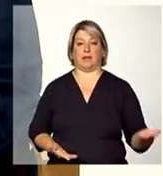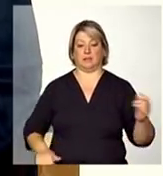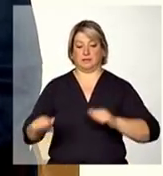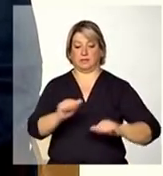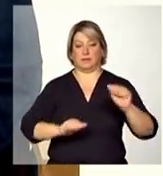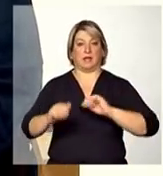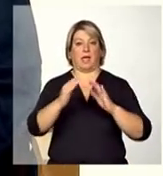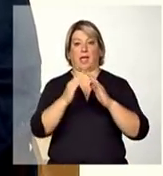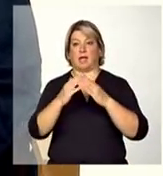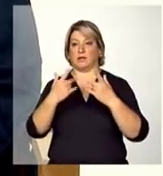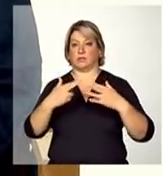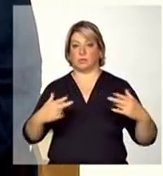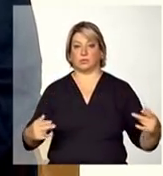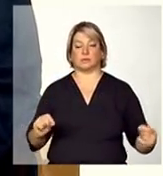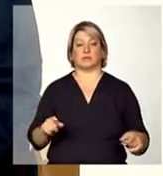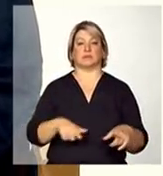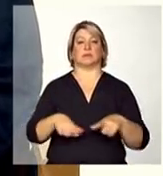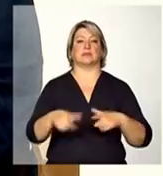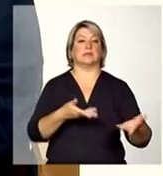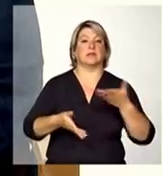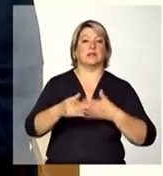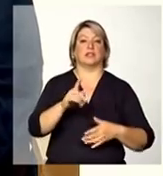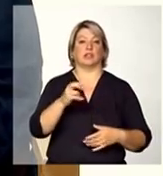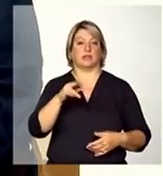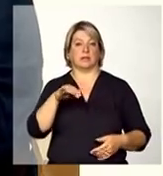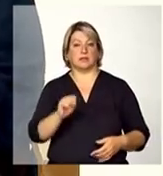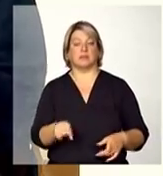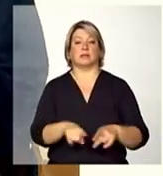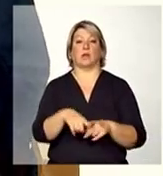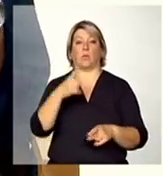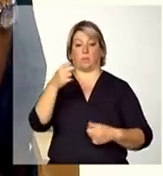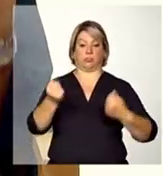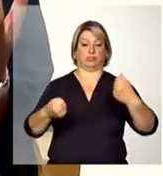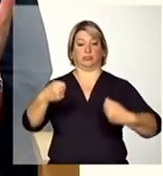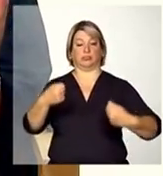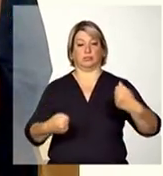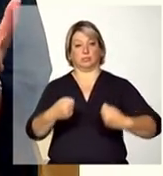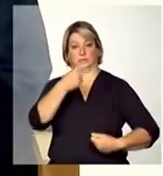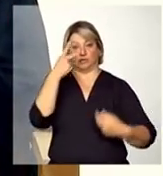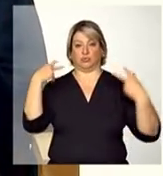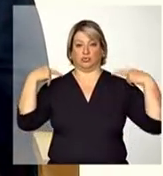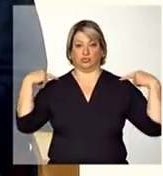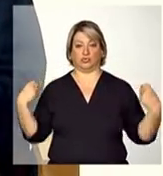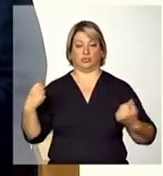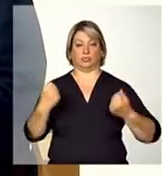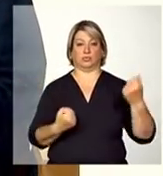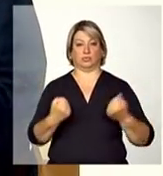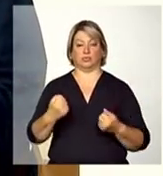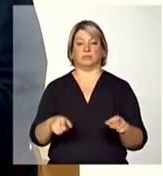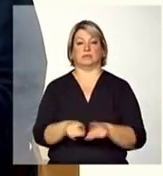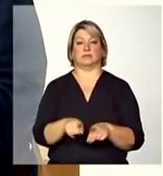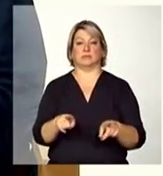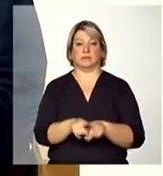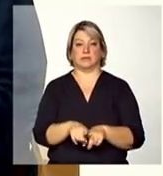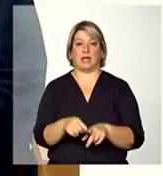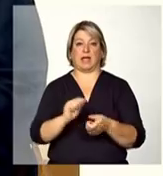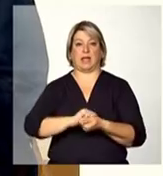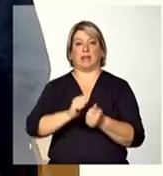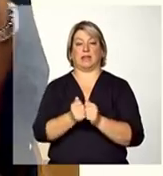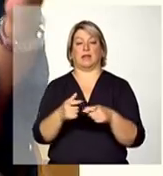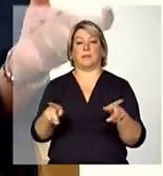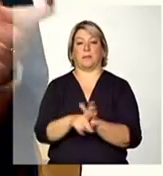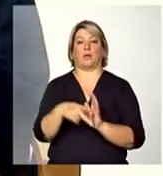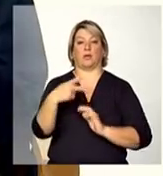serviços gerais para cada residência inclusiva um motorista que possa ter um carro adaptado já também próprio do